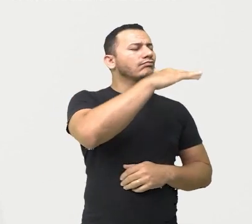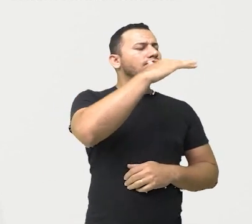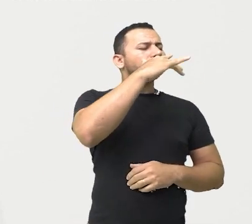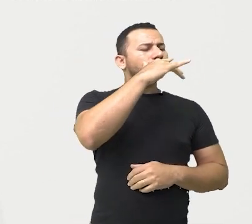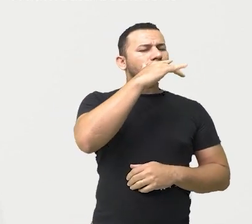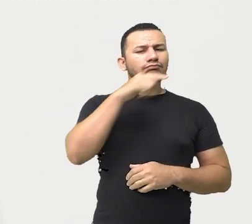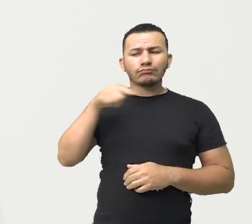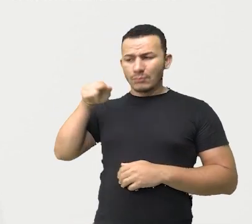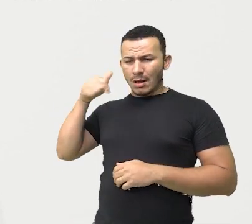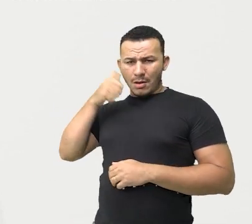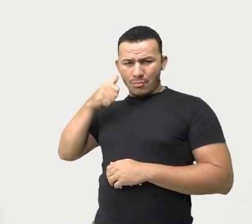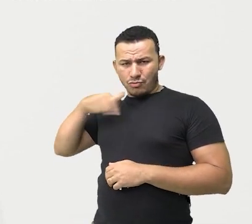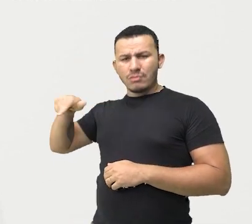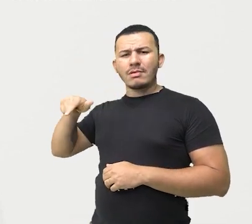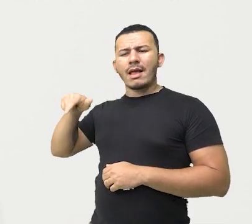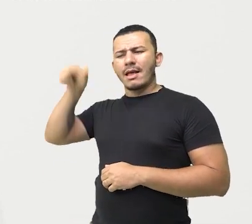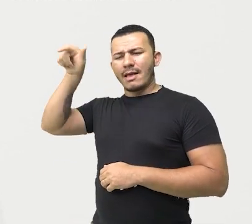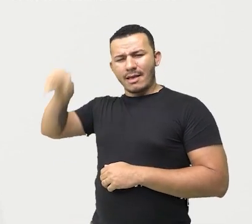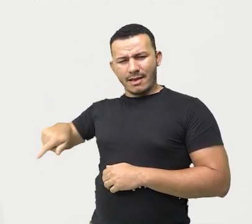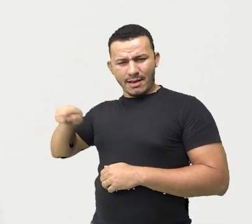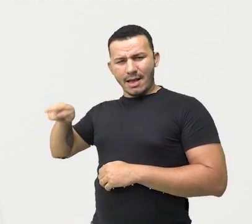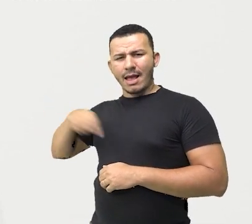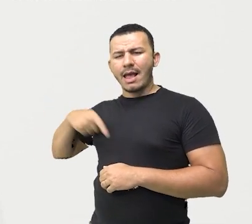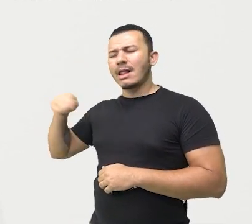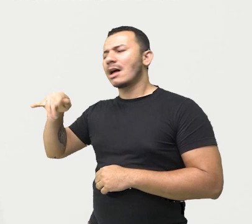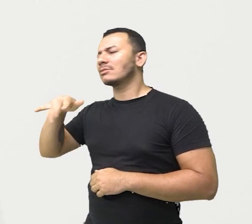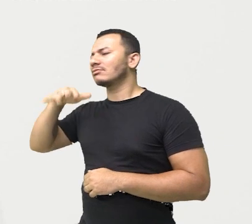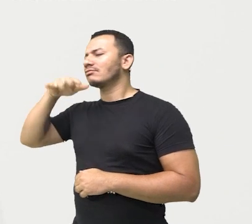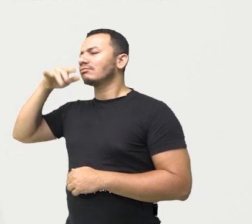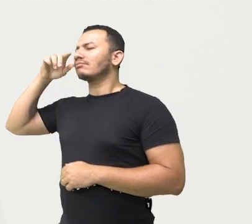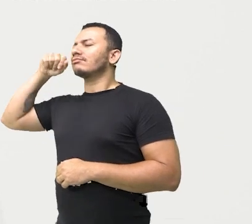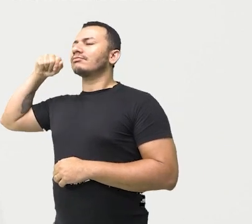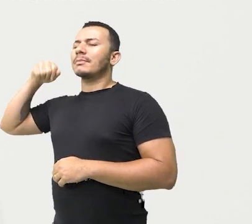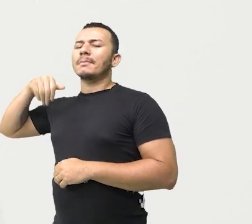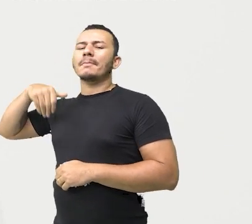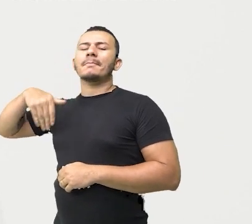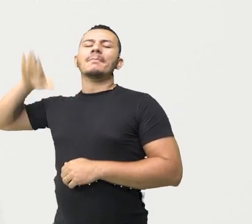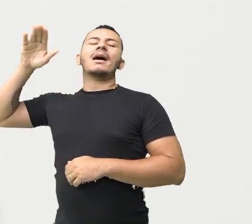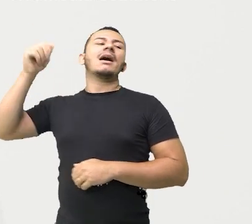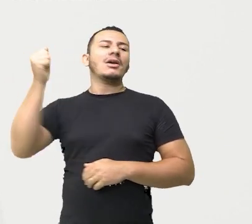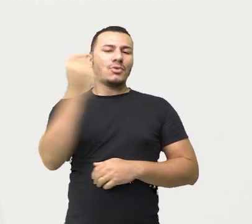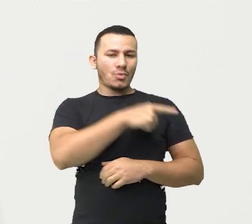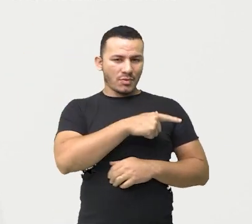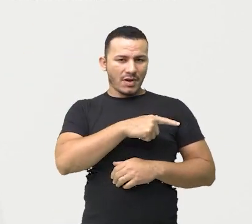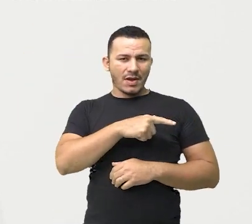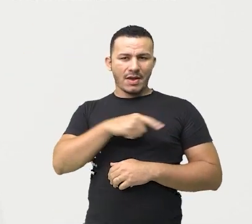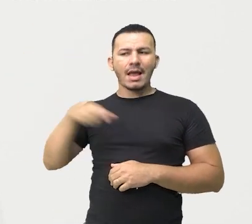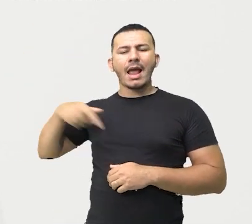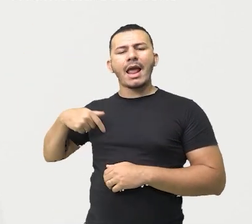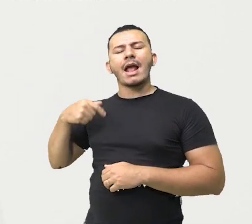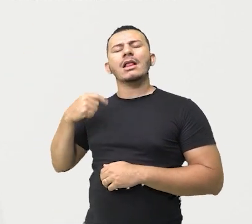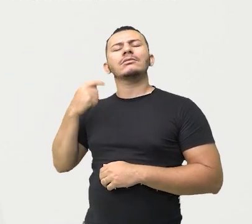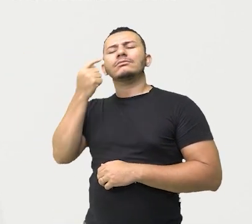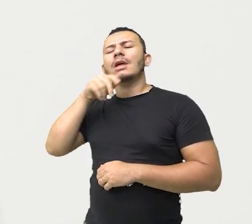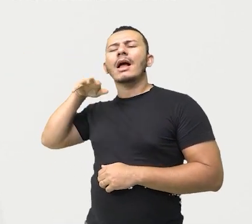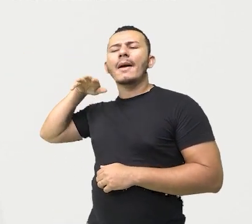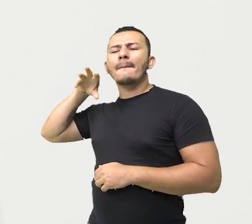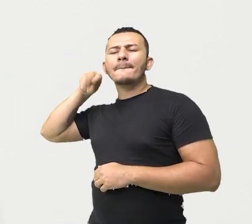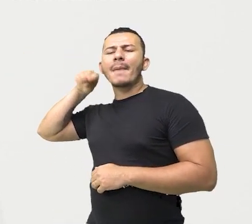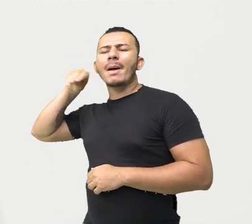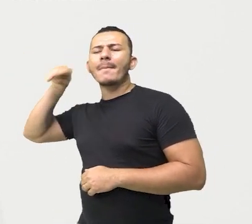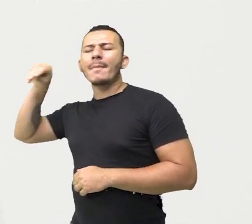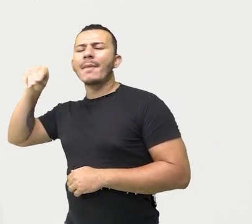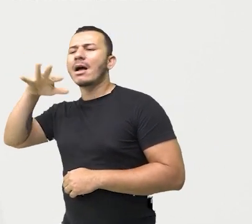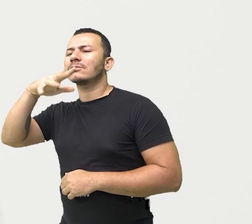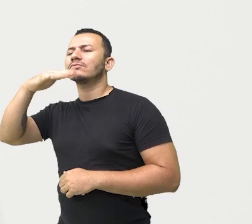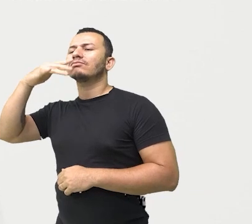bosque como seu hálito perfumado. Olha só, Iracema não tinha mau hálito, gente, certo? Iracema já